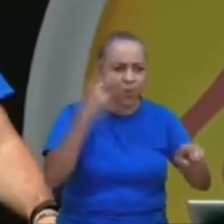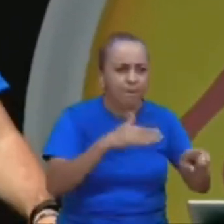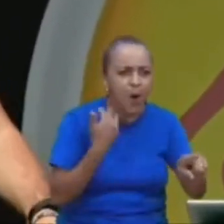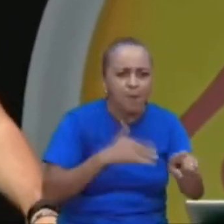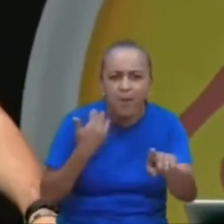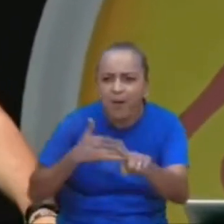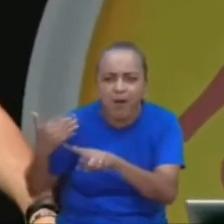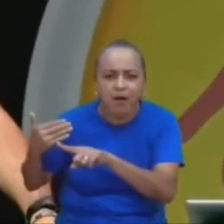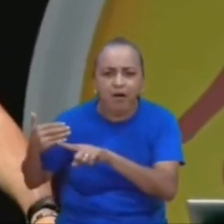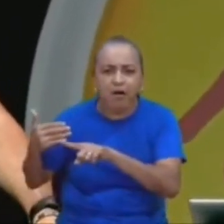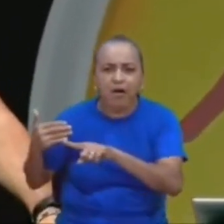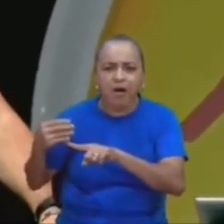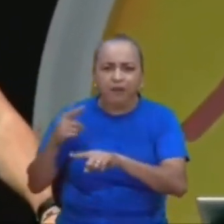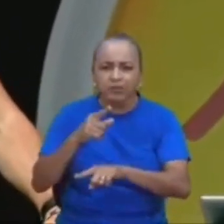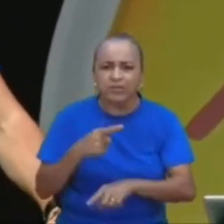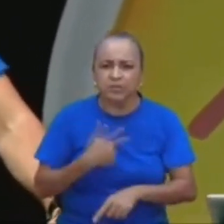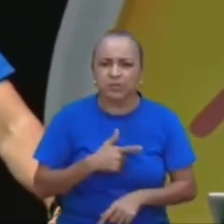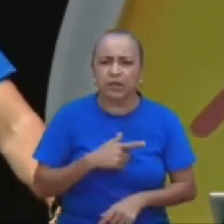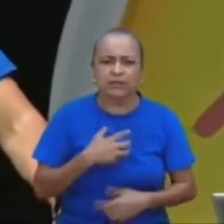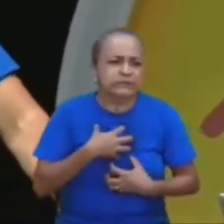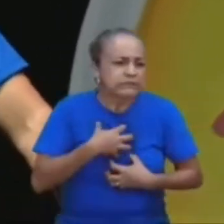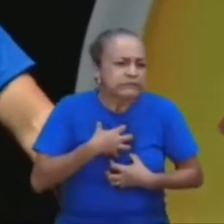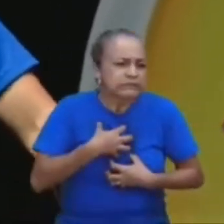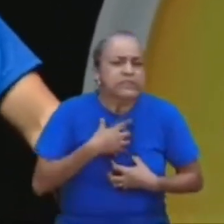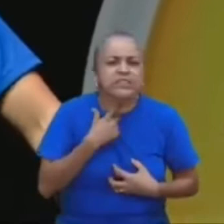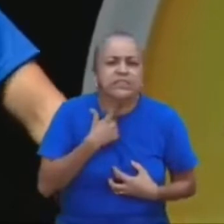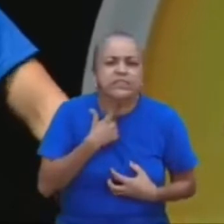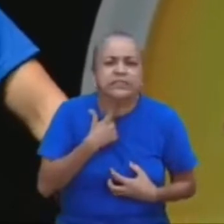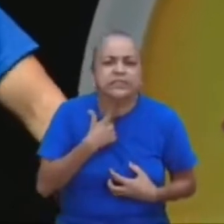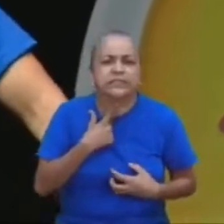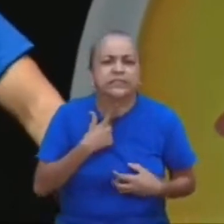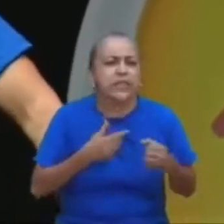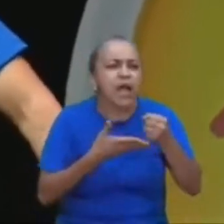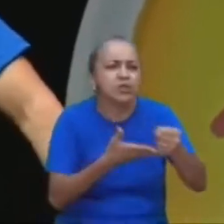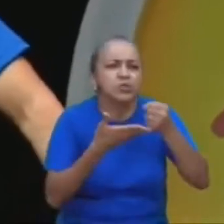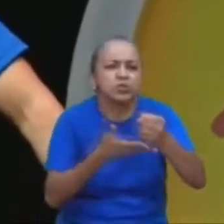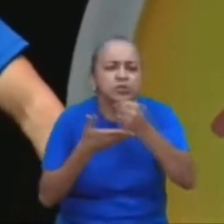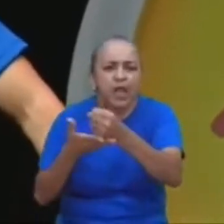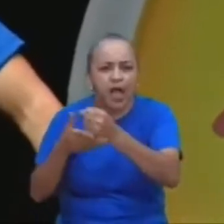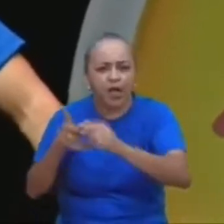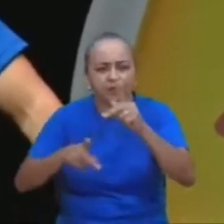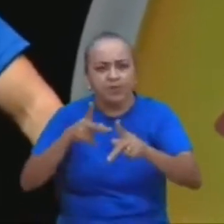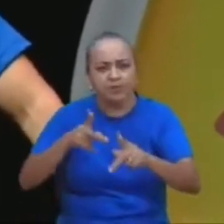se não queima no seu coração, um desejo por almas, talvez você, não tenha o amor de Jesus, em você,